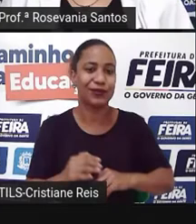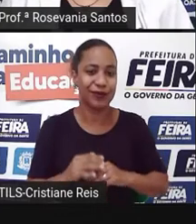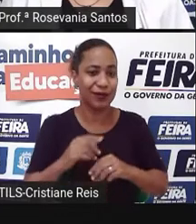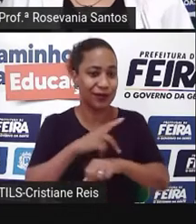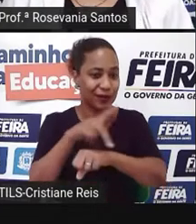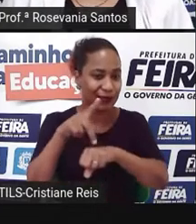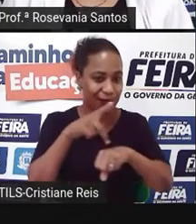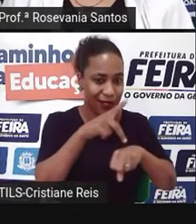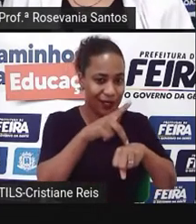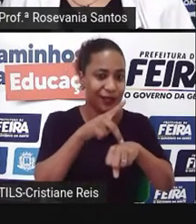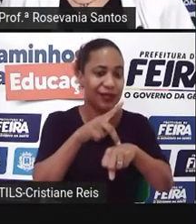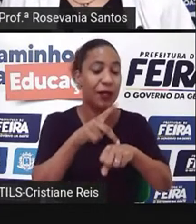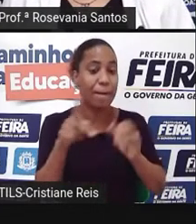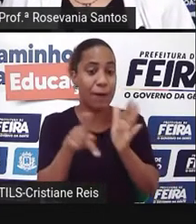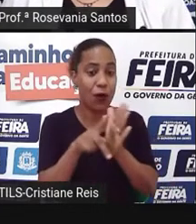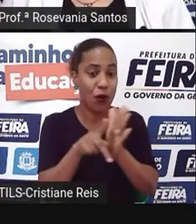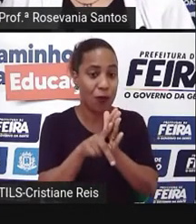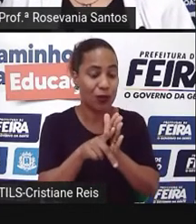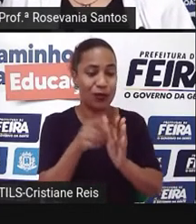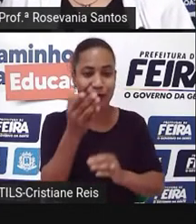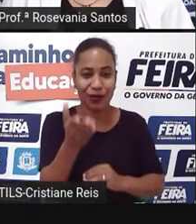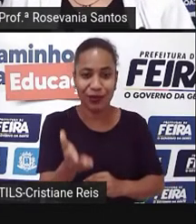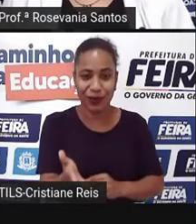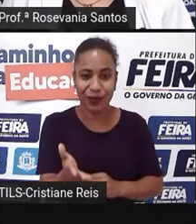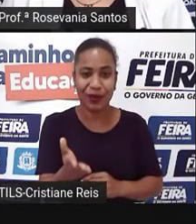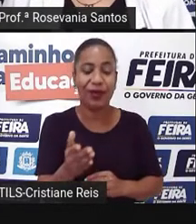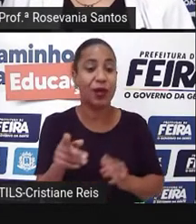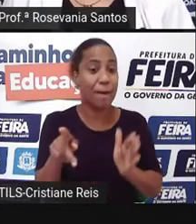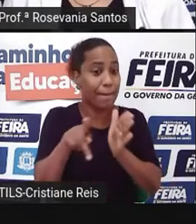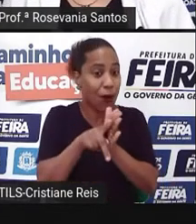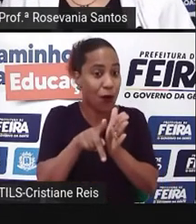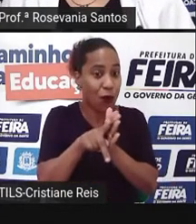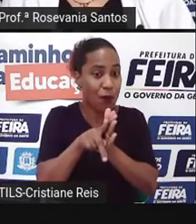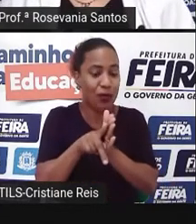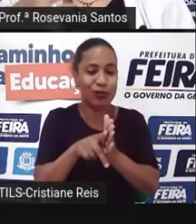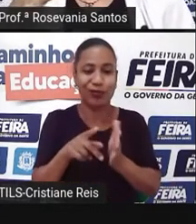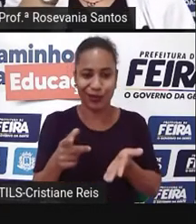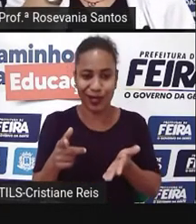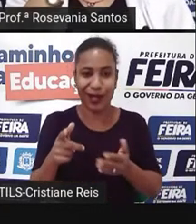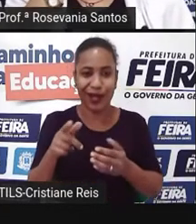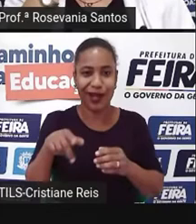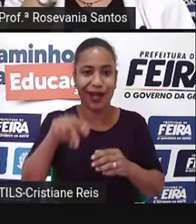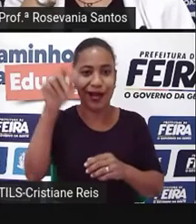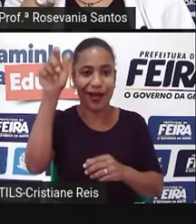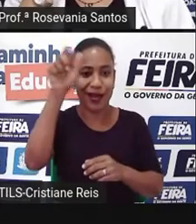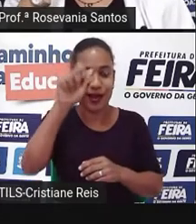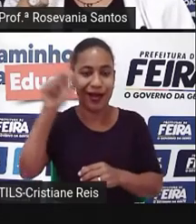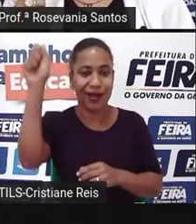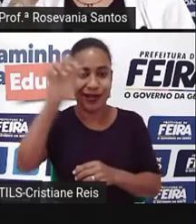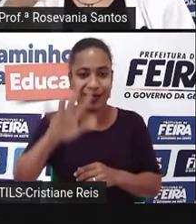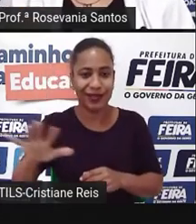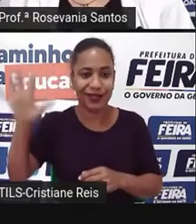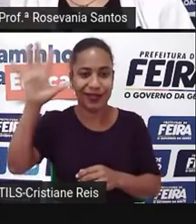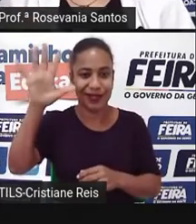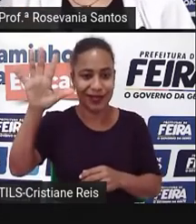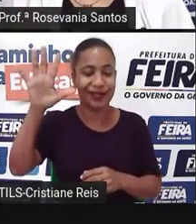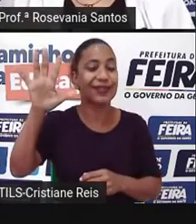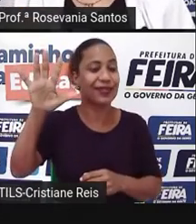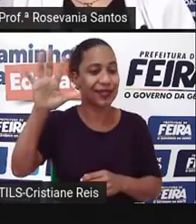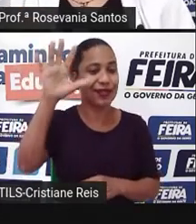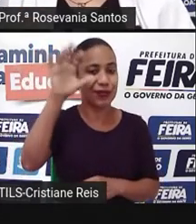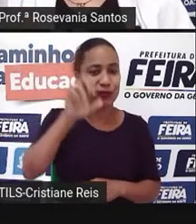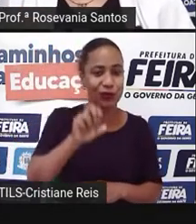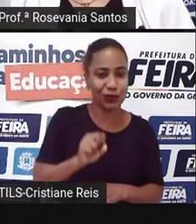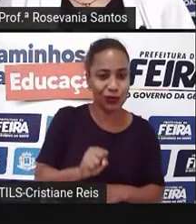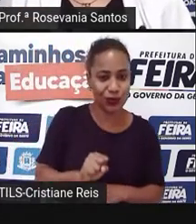aí. Bangladesh, Butão, Índia, Nepal, Maldivas, a PRO acabou até repetindo aqui Nepal de